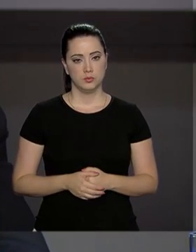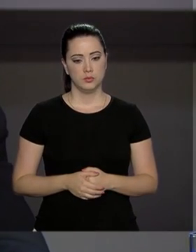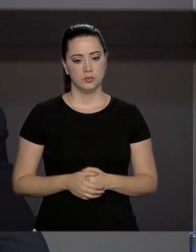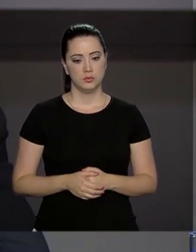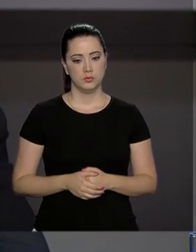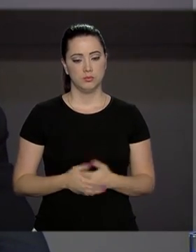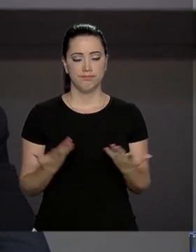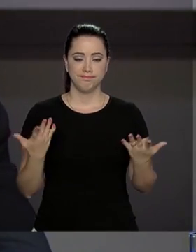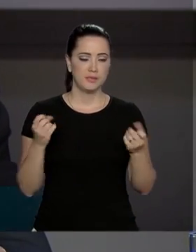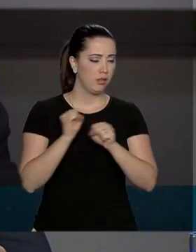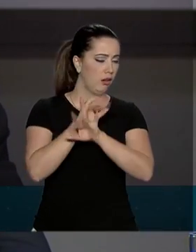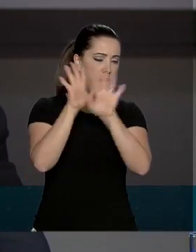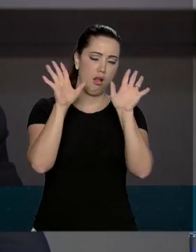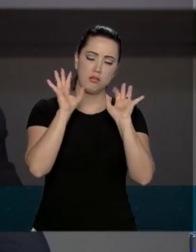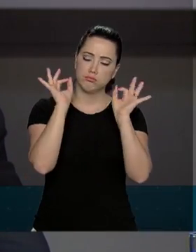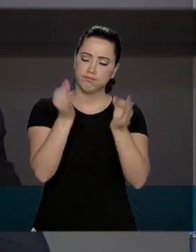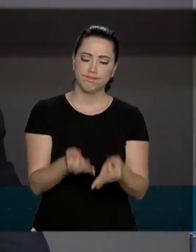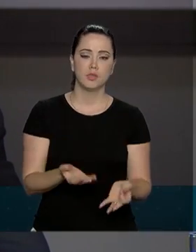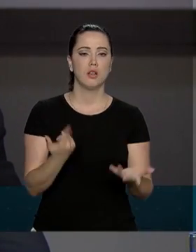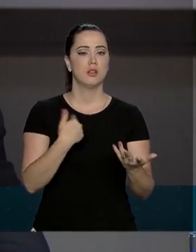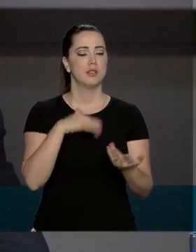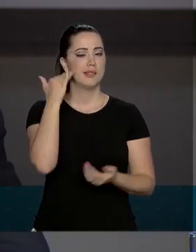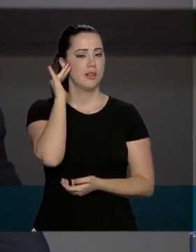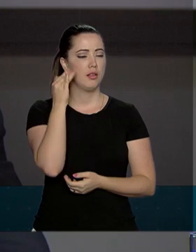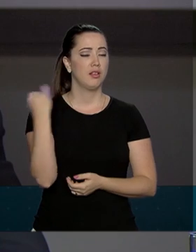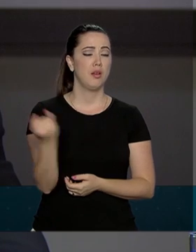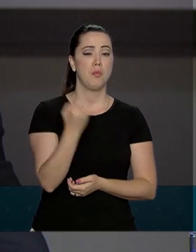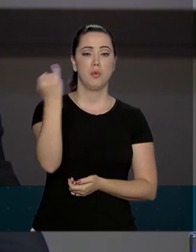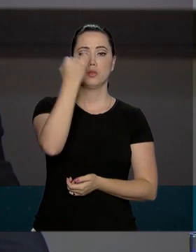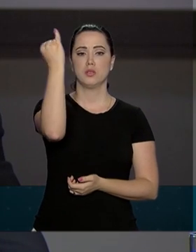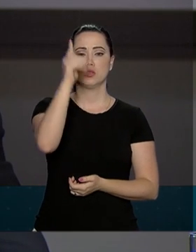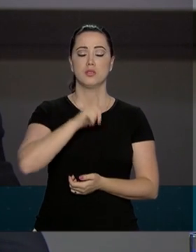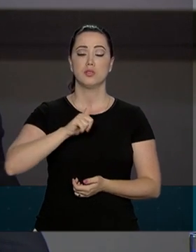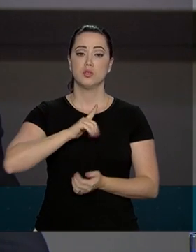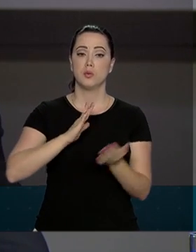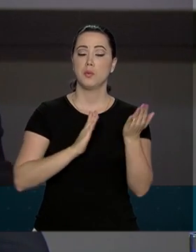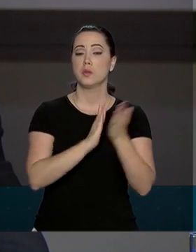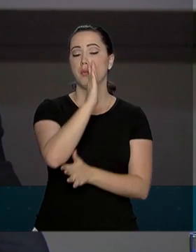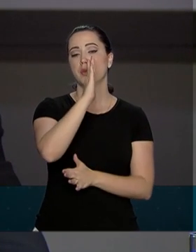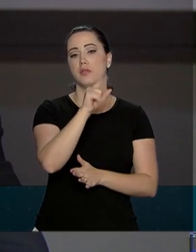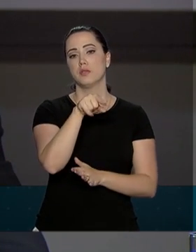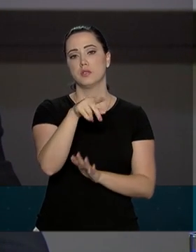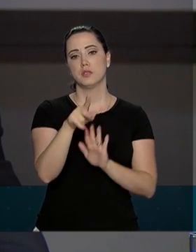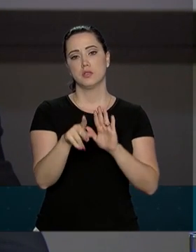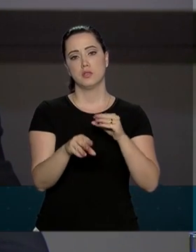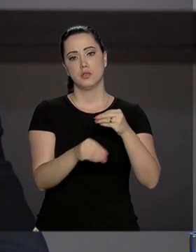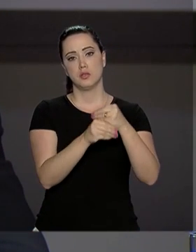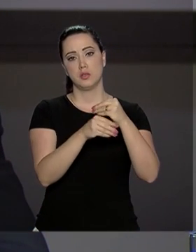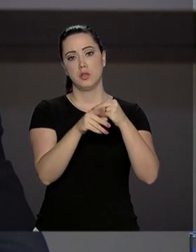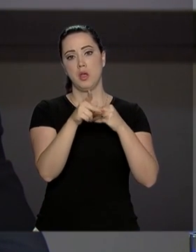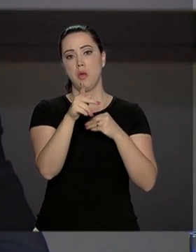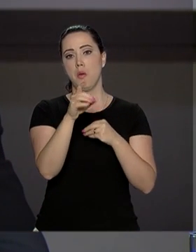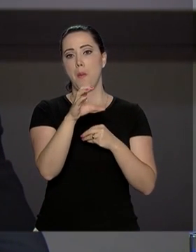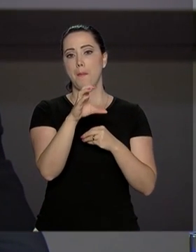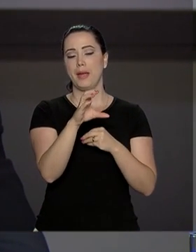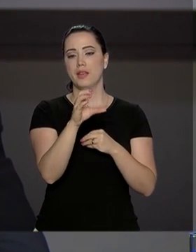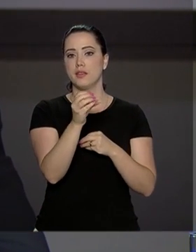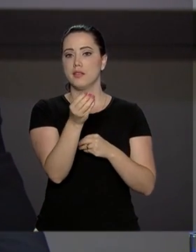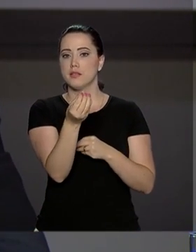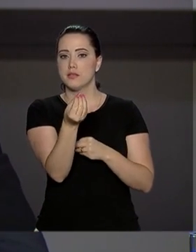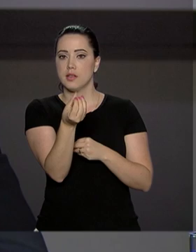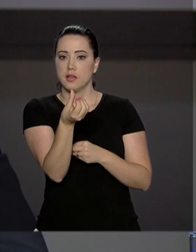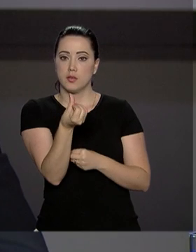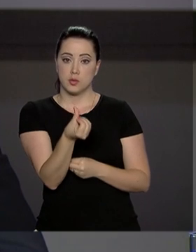cristalmente claro, é direto entender a importância de termos a aprovação da PEC 06. É um número que,